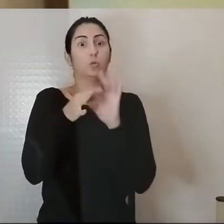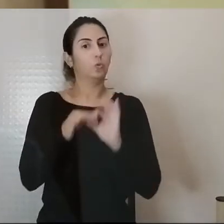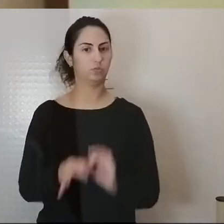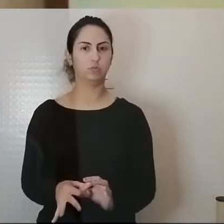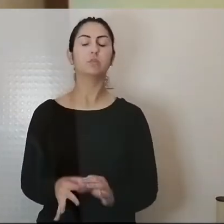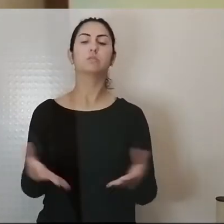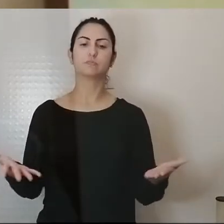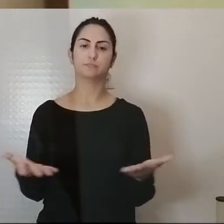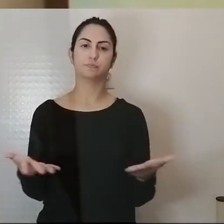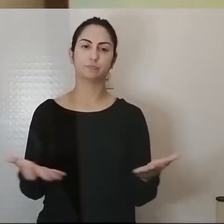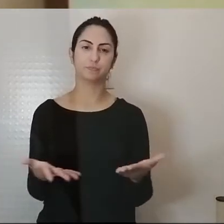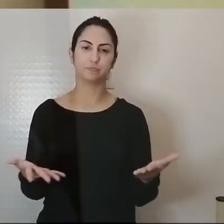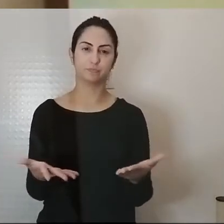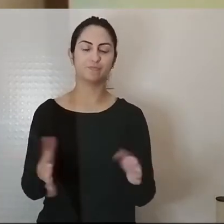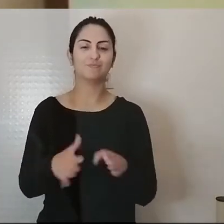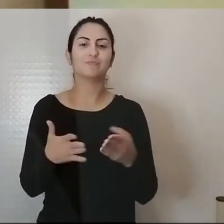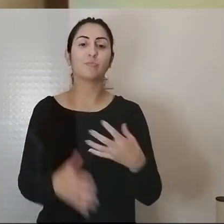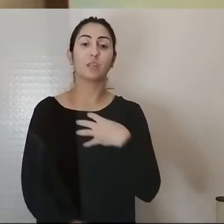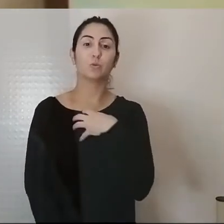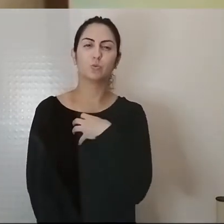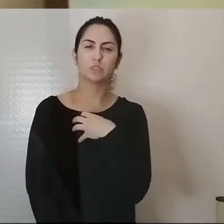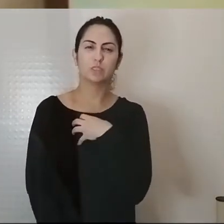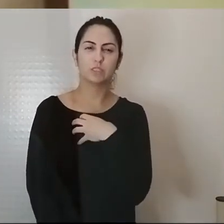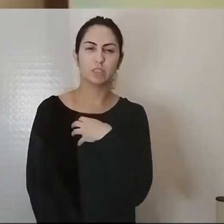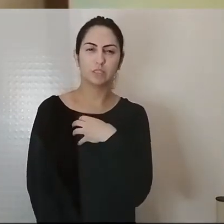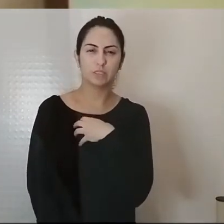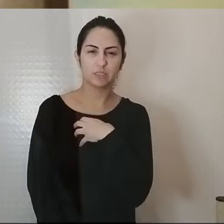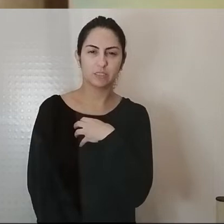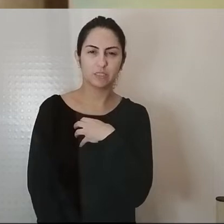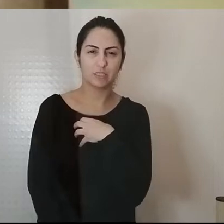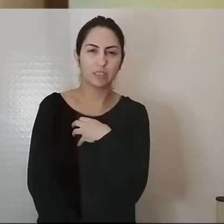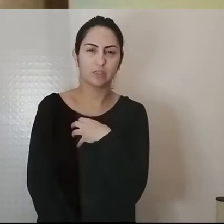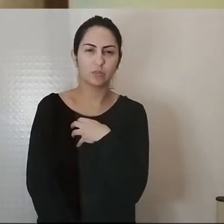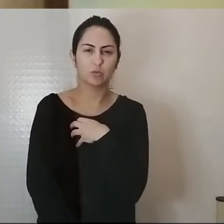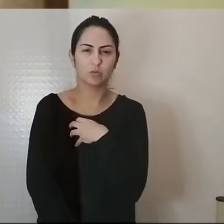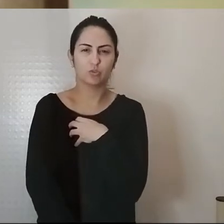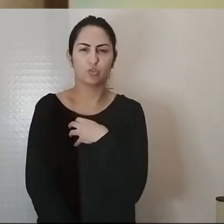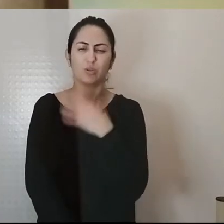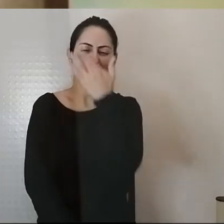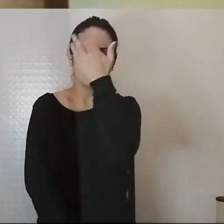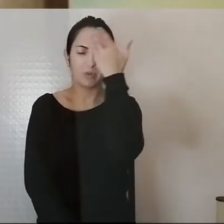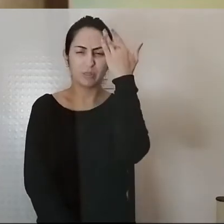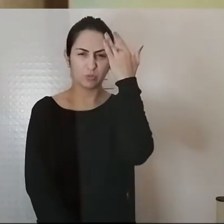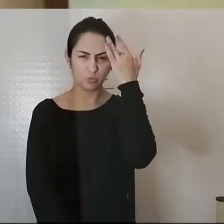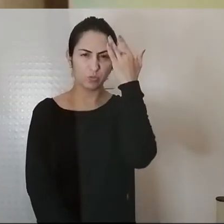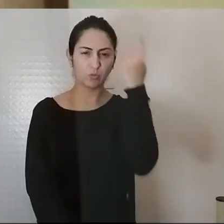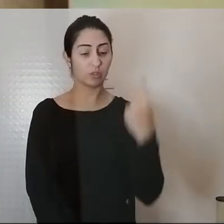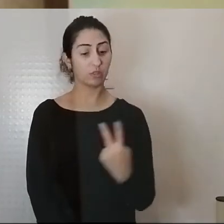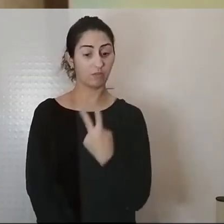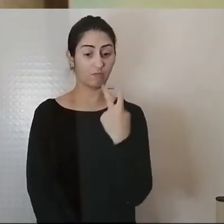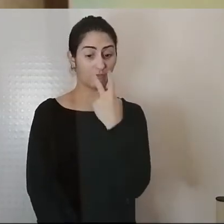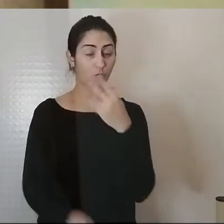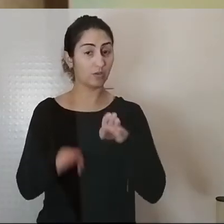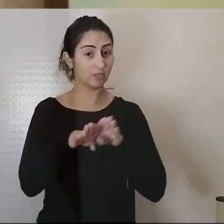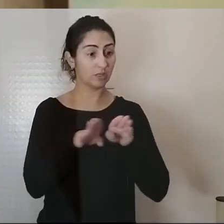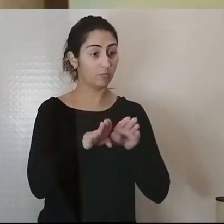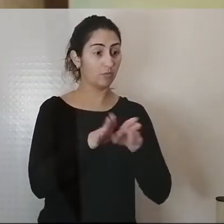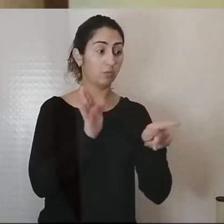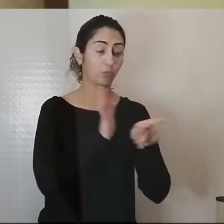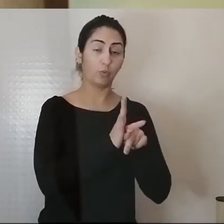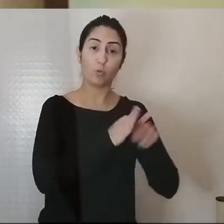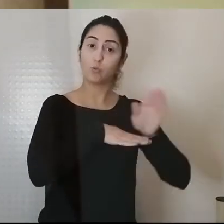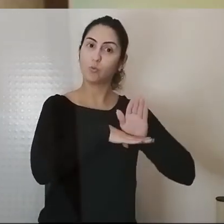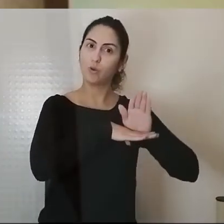Cabo Delgado o sentido de dignidade intimamente associado à ideia de solidariedade a um ideal